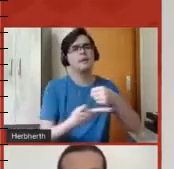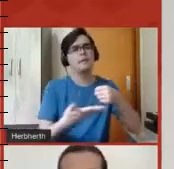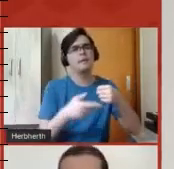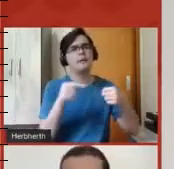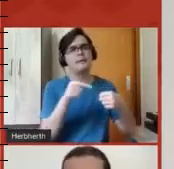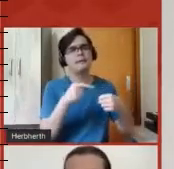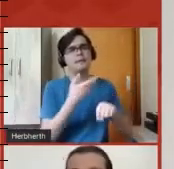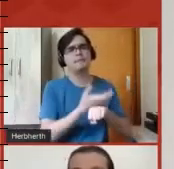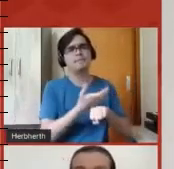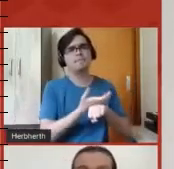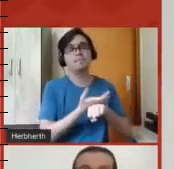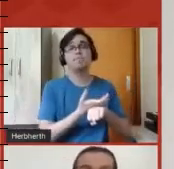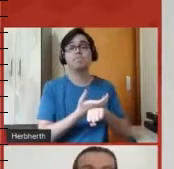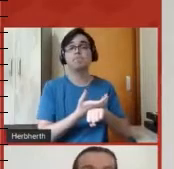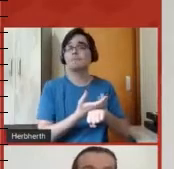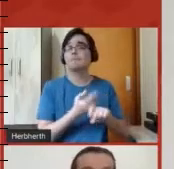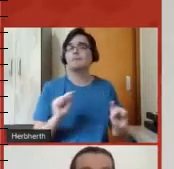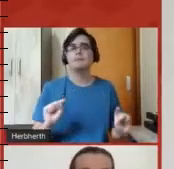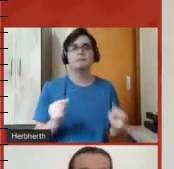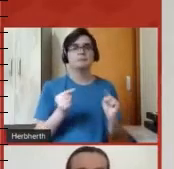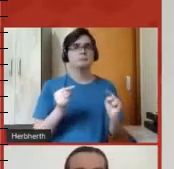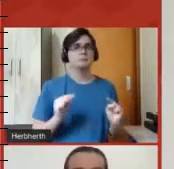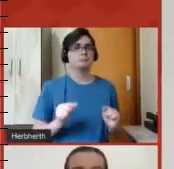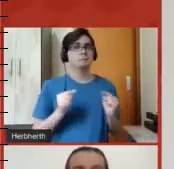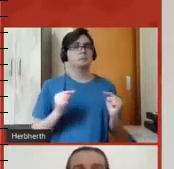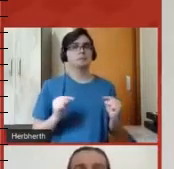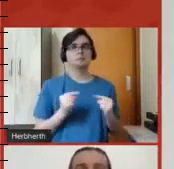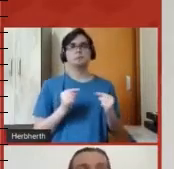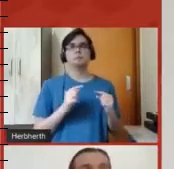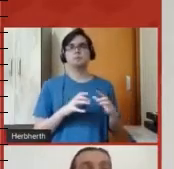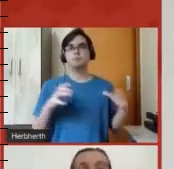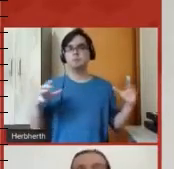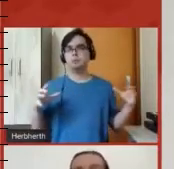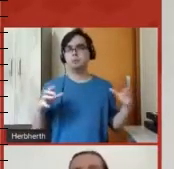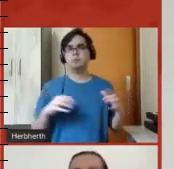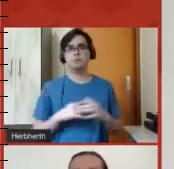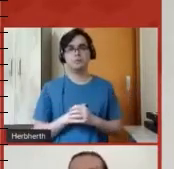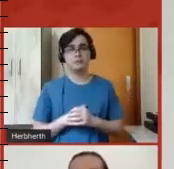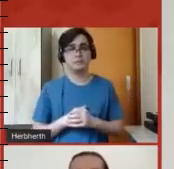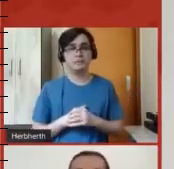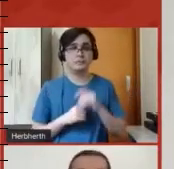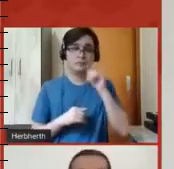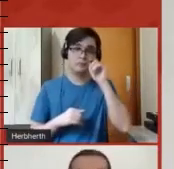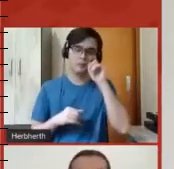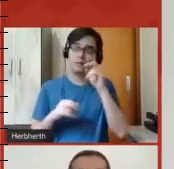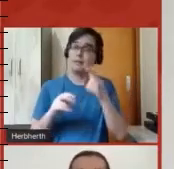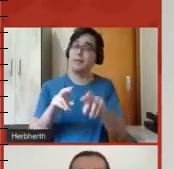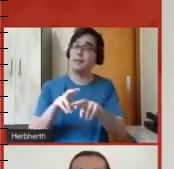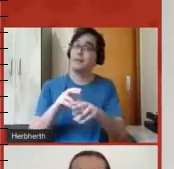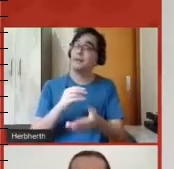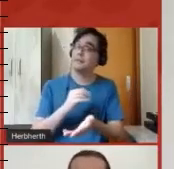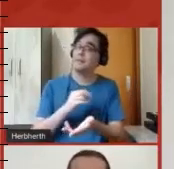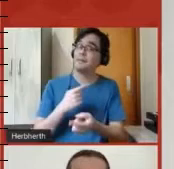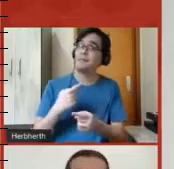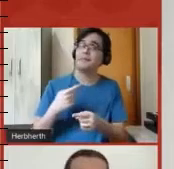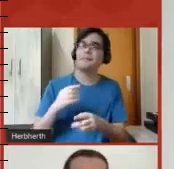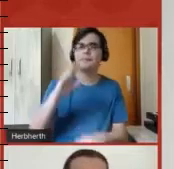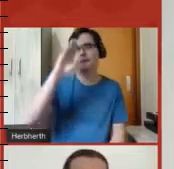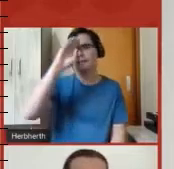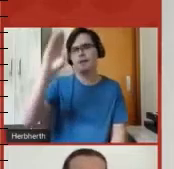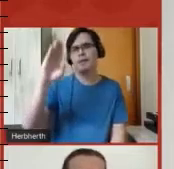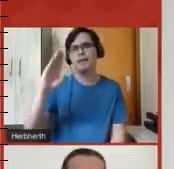E os desafios eram enormes. A começar pela quantidade de alunos, né, apenas